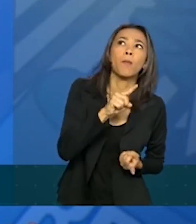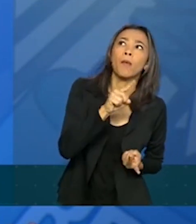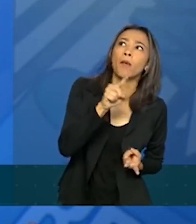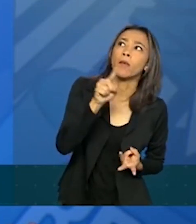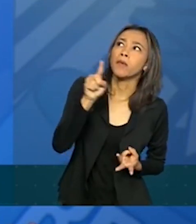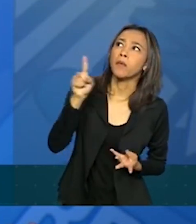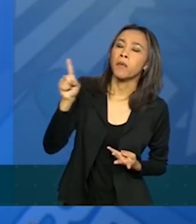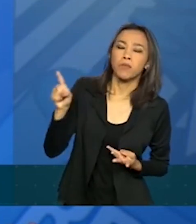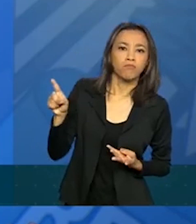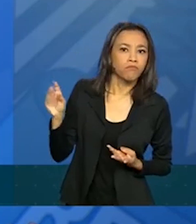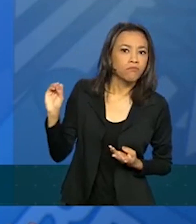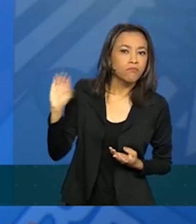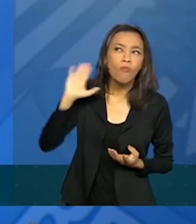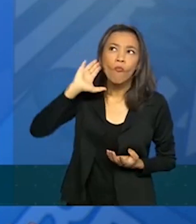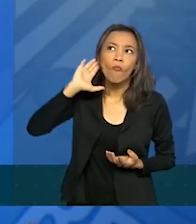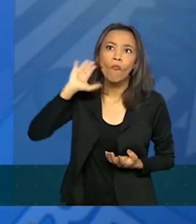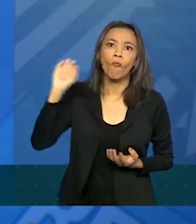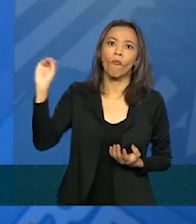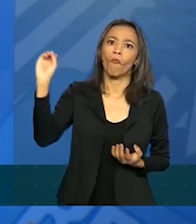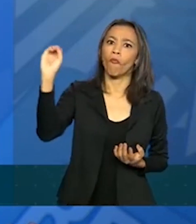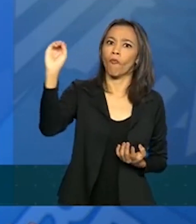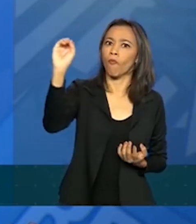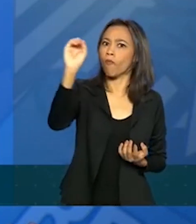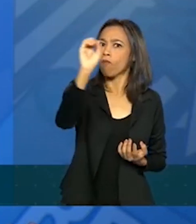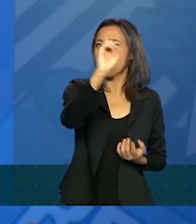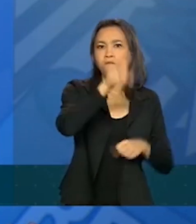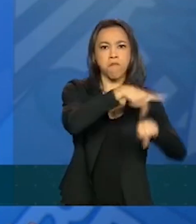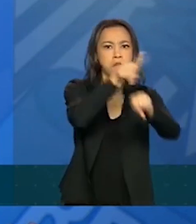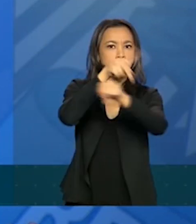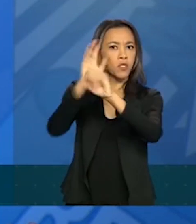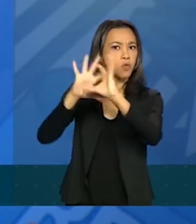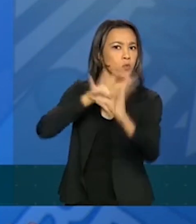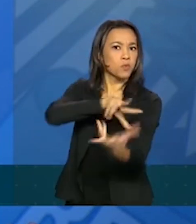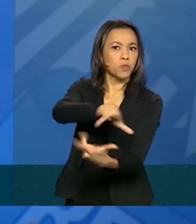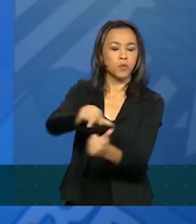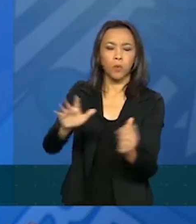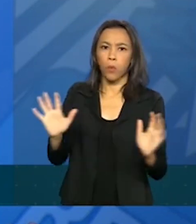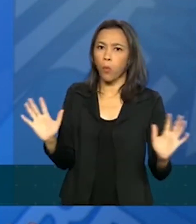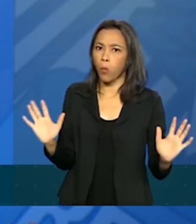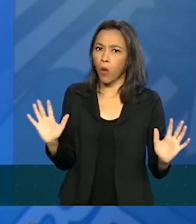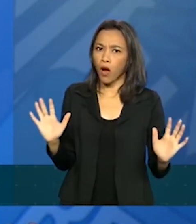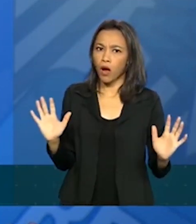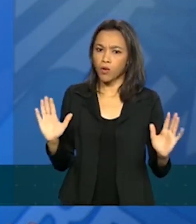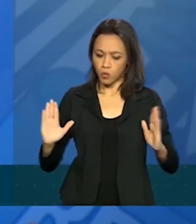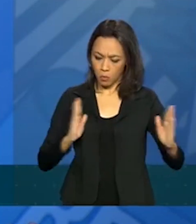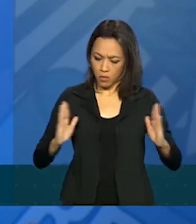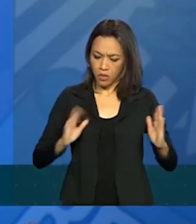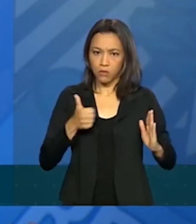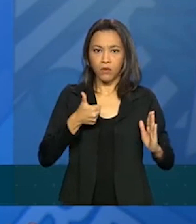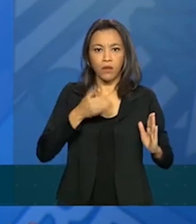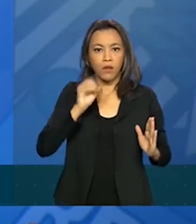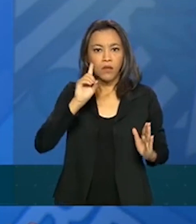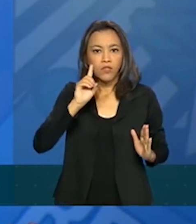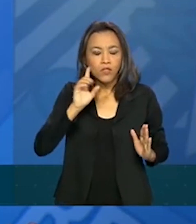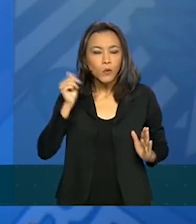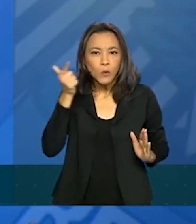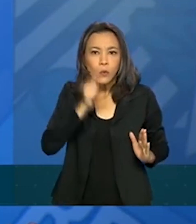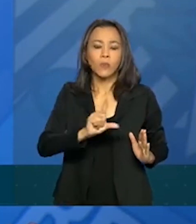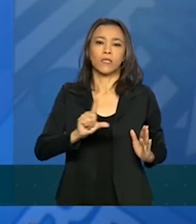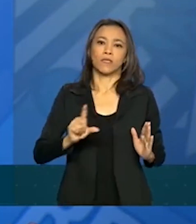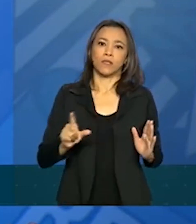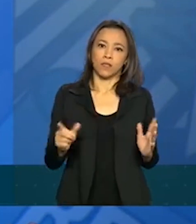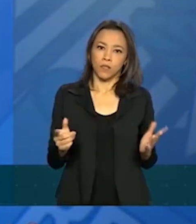nós não temos notícia de nenhum país do mundo que em dez dias colocou